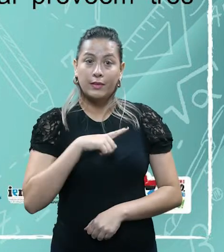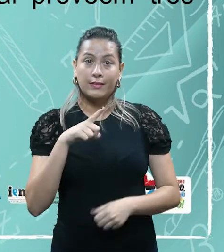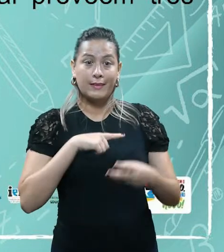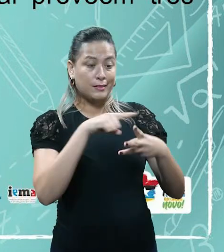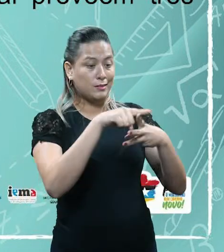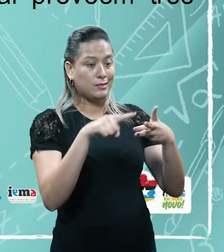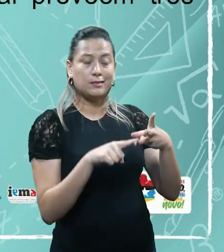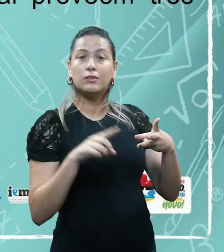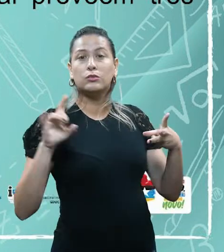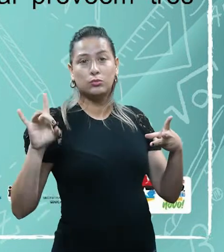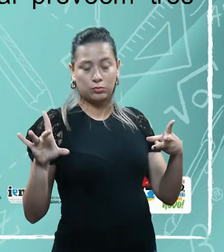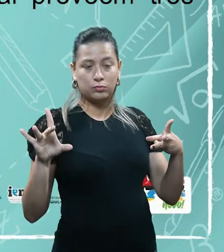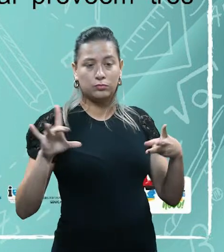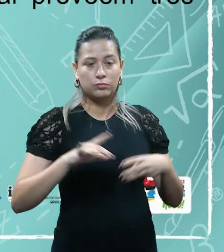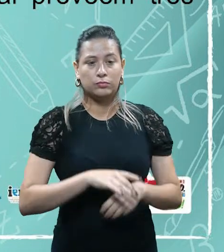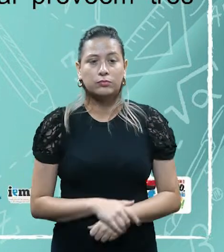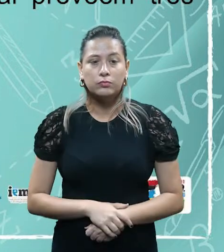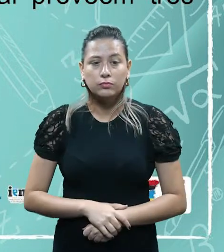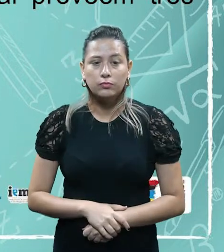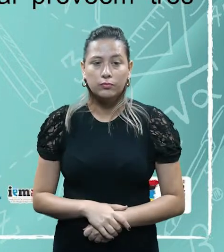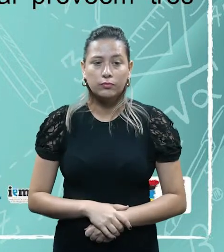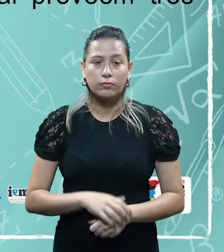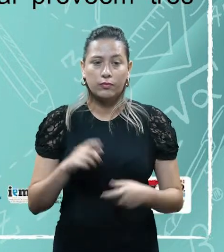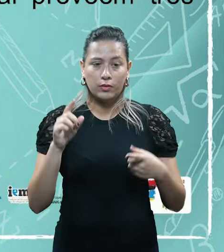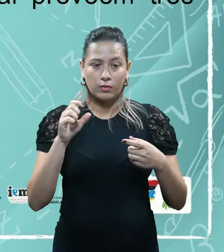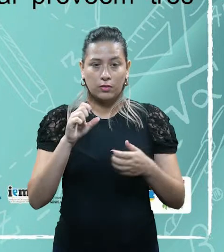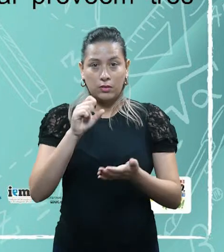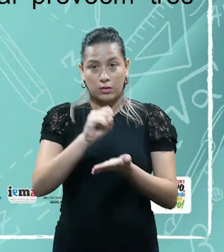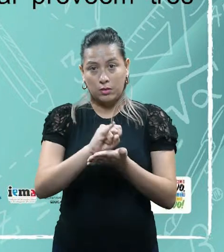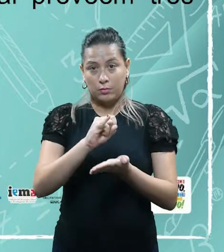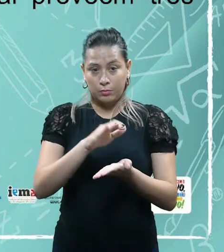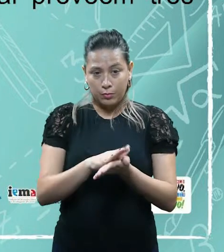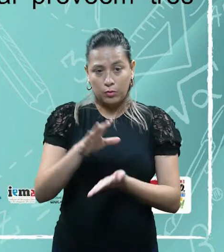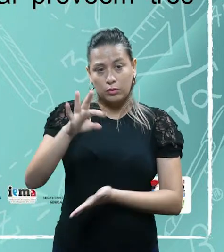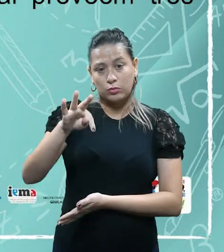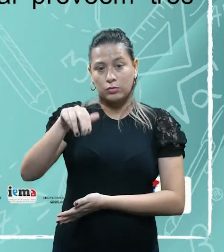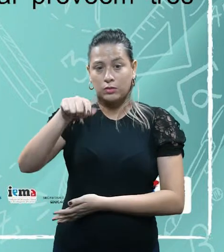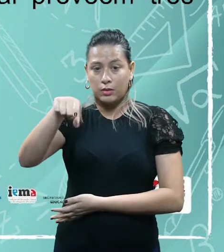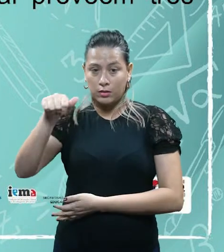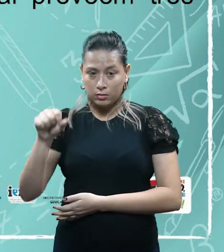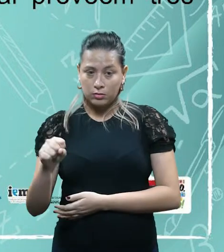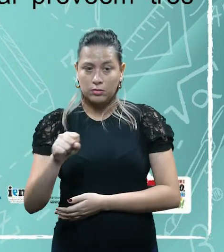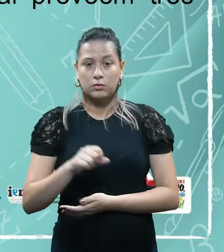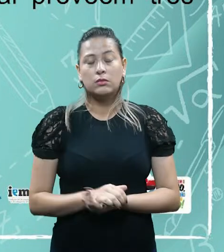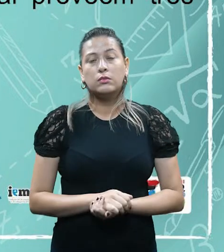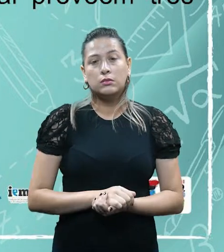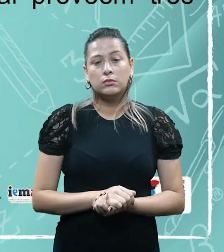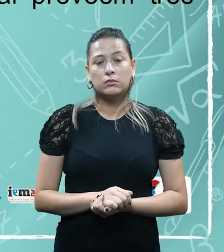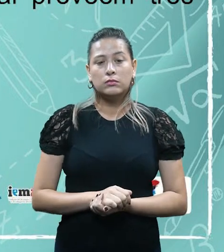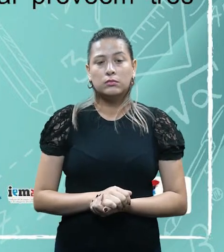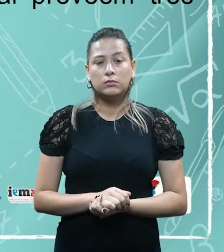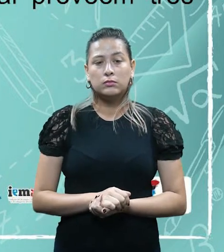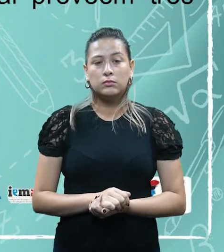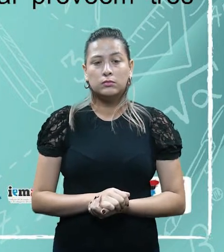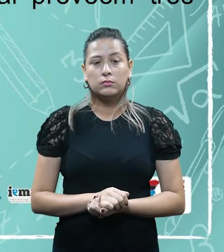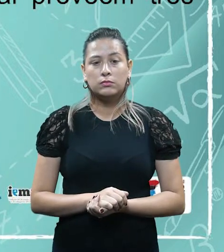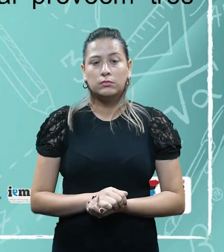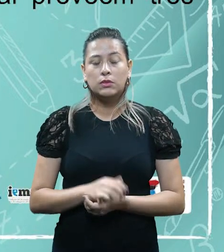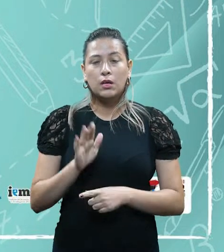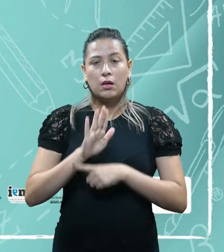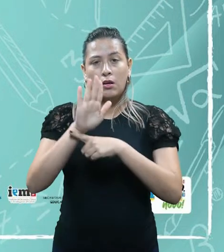três tributos, eles preveem, na verdade, apenas três tributos, que são os impostos e as taxas de, as taxas e as contribuições de melhoria.